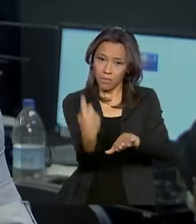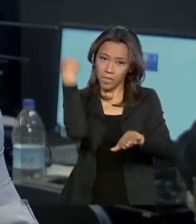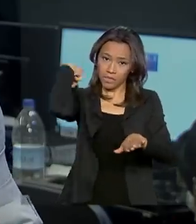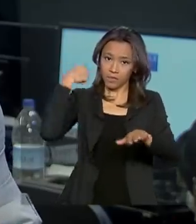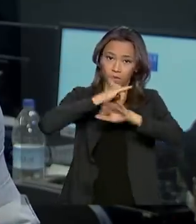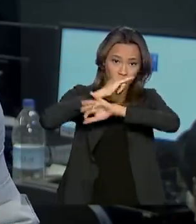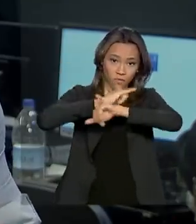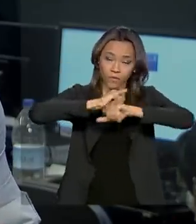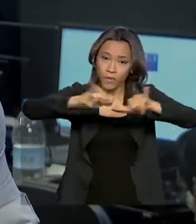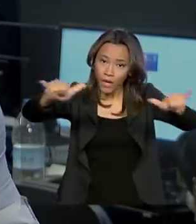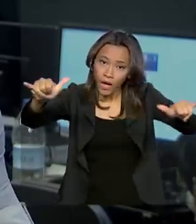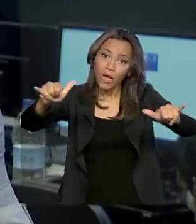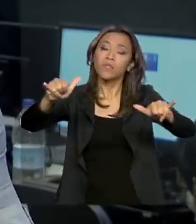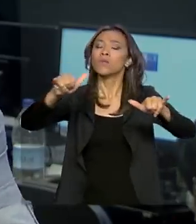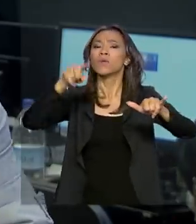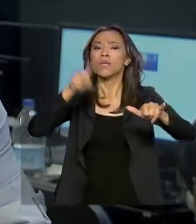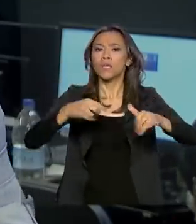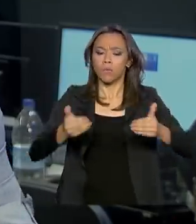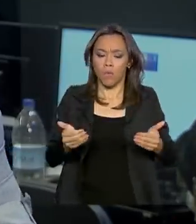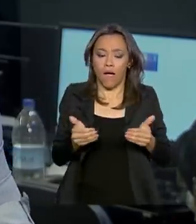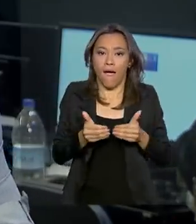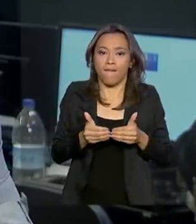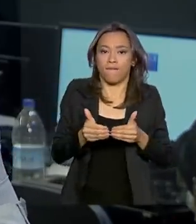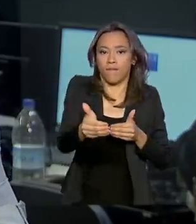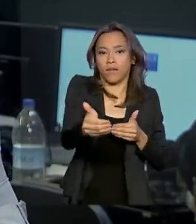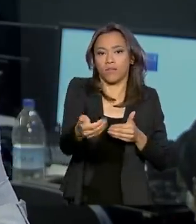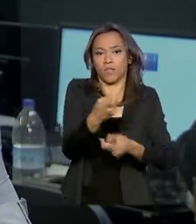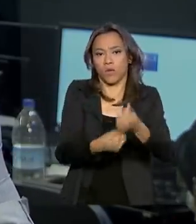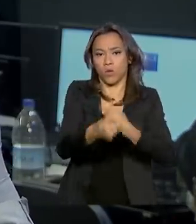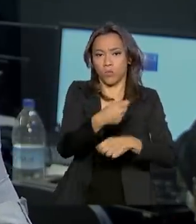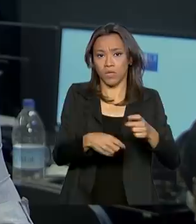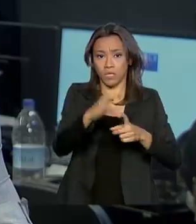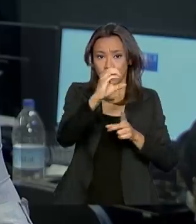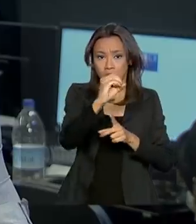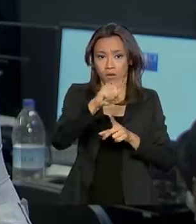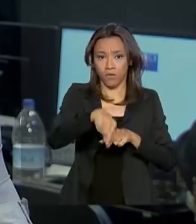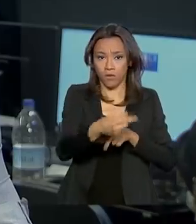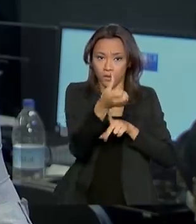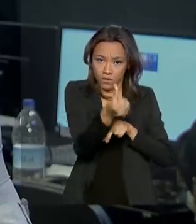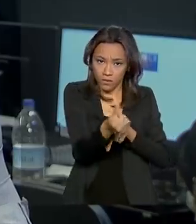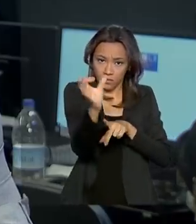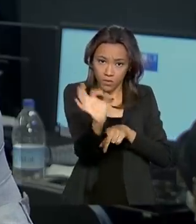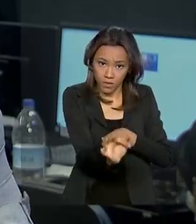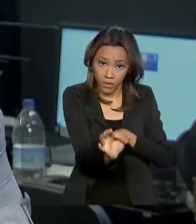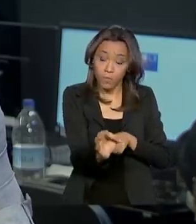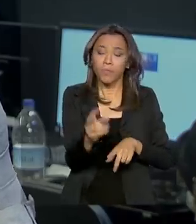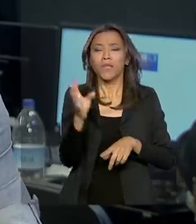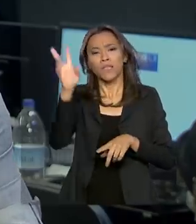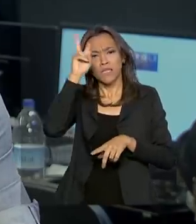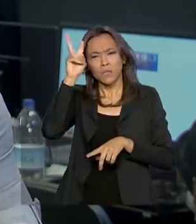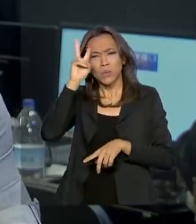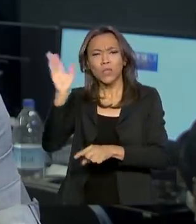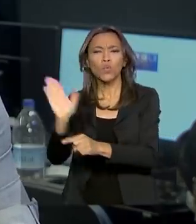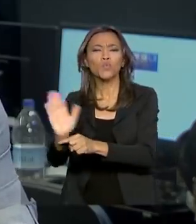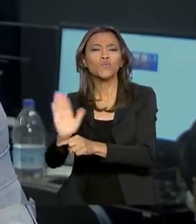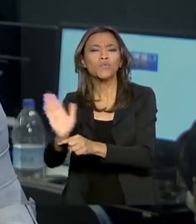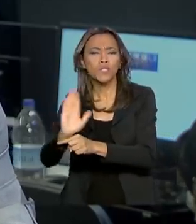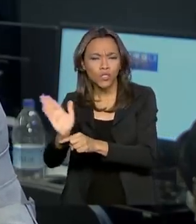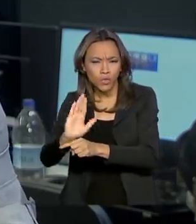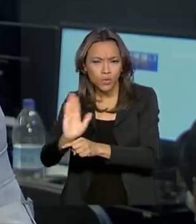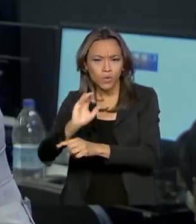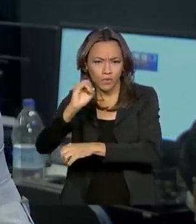mostram um avanço da economia de 0,6%. Na segunda-feira, num vídeo pela internet, o presidente